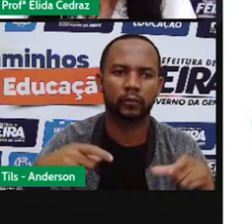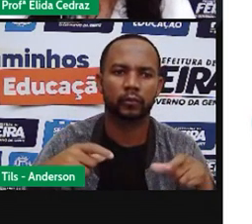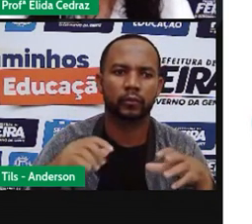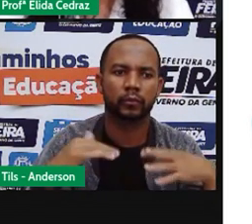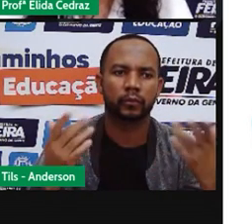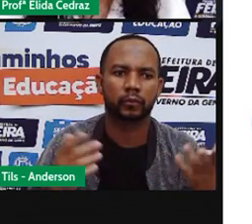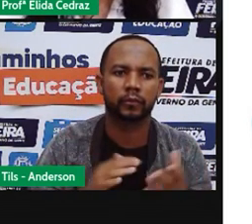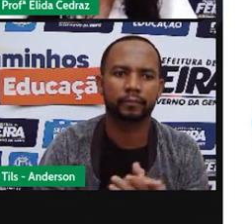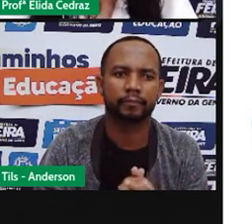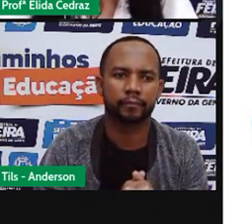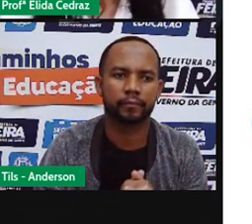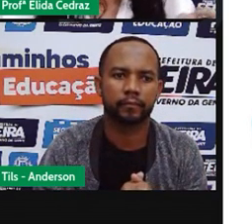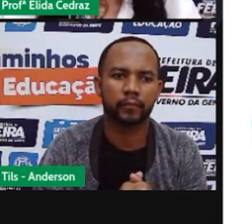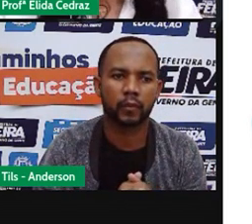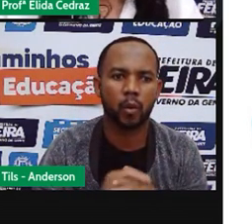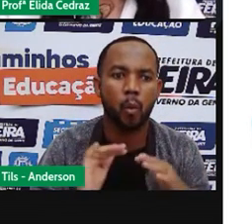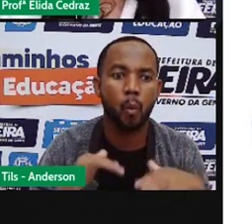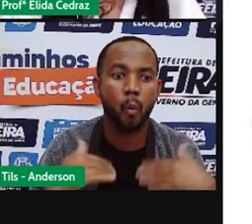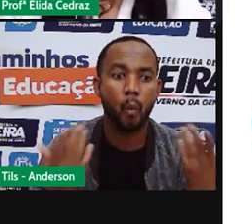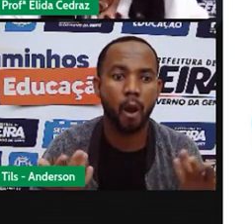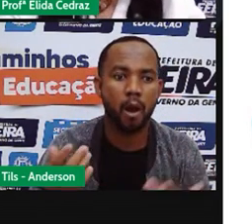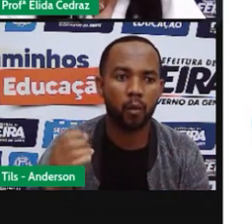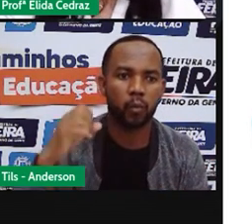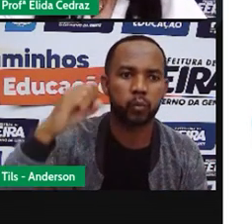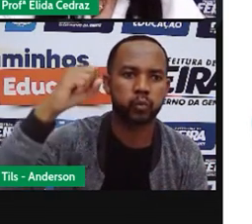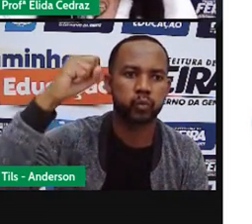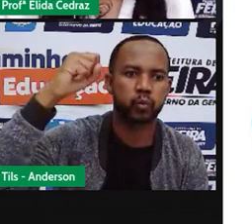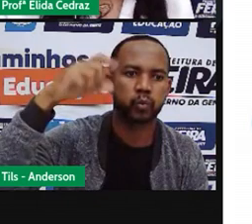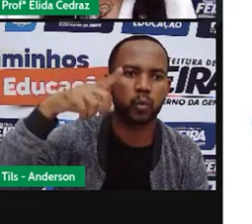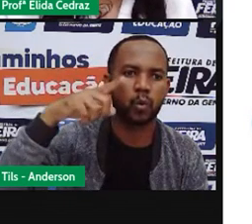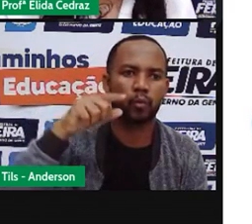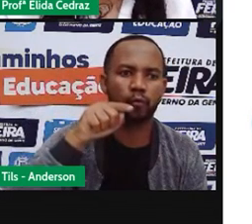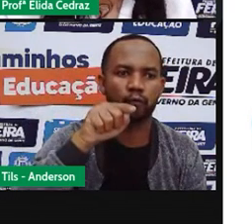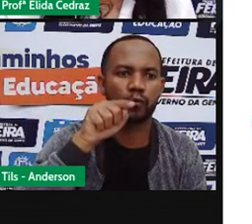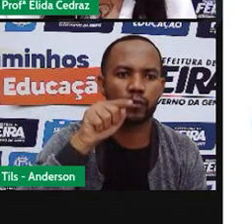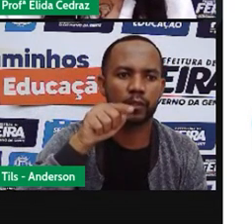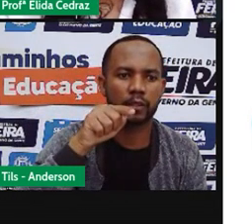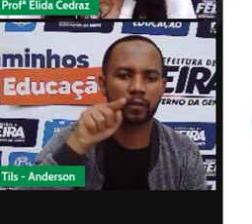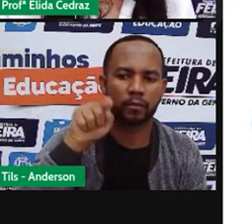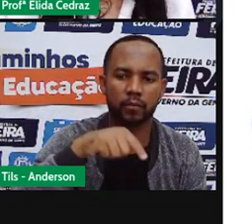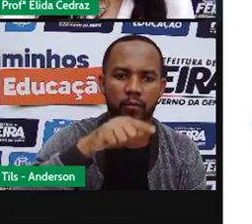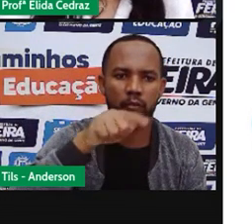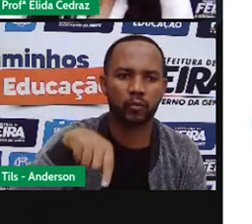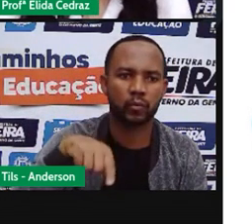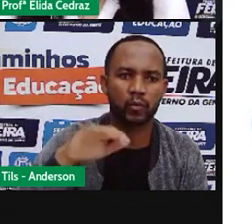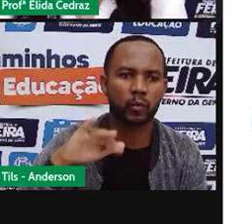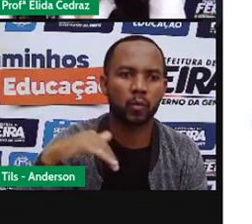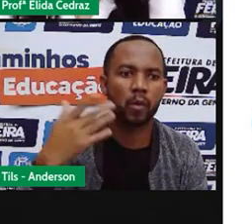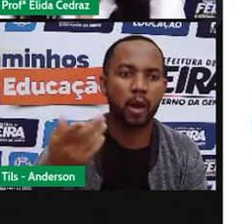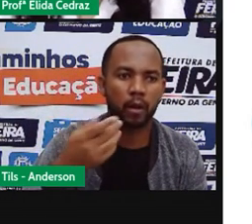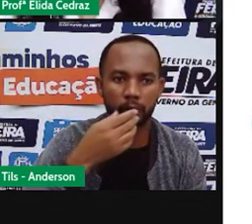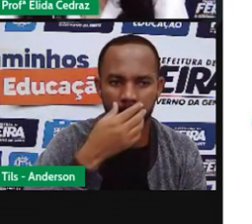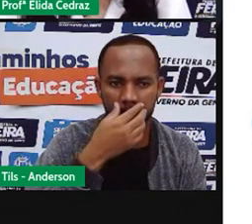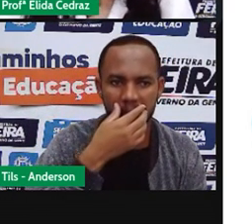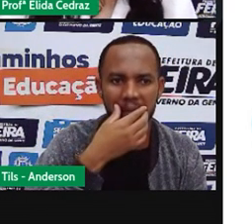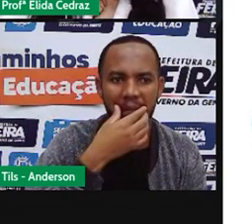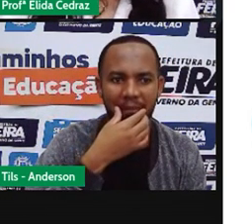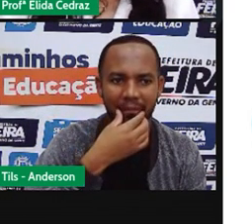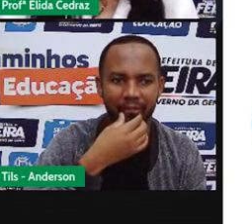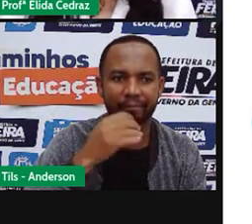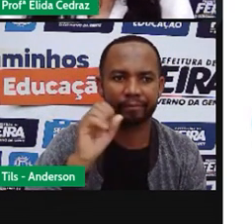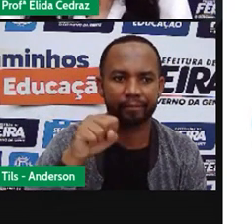Então, qual sol você marcaria um X? Isso?